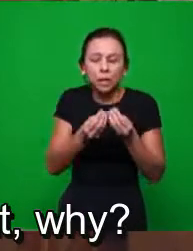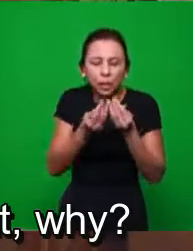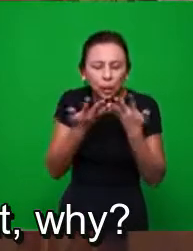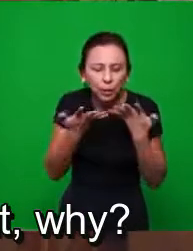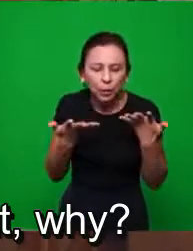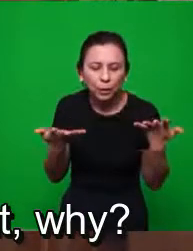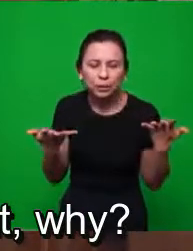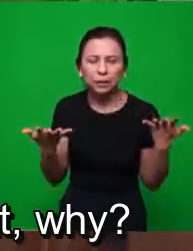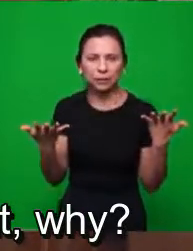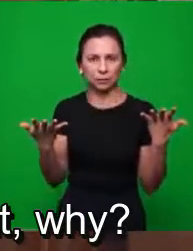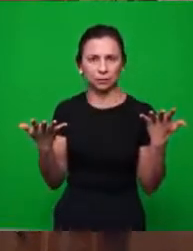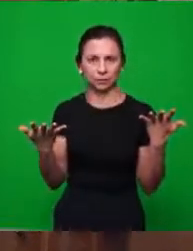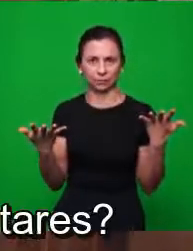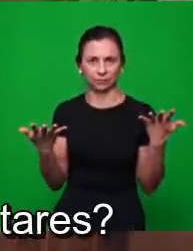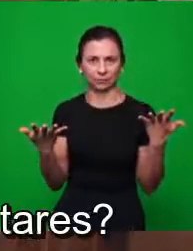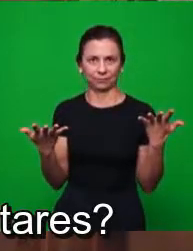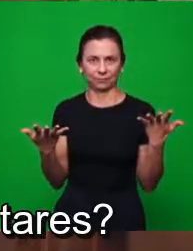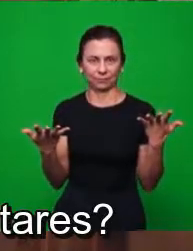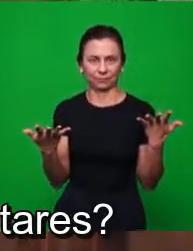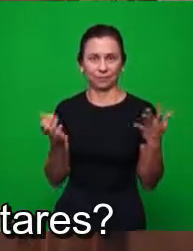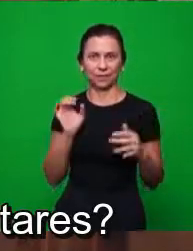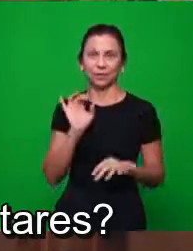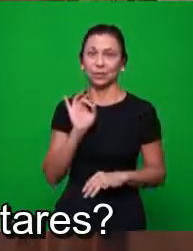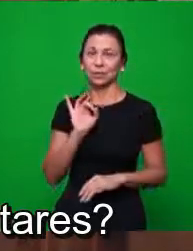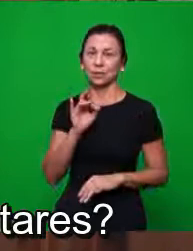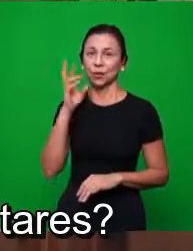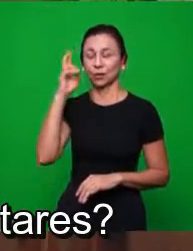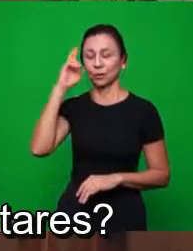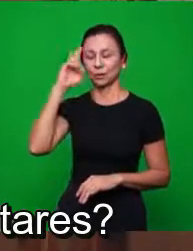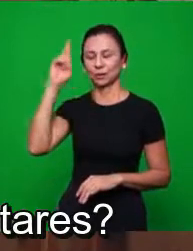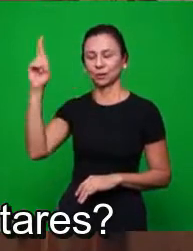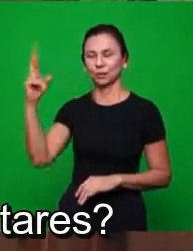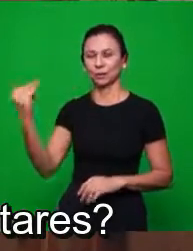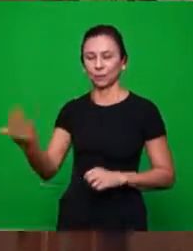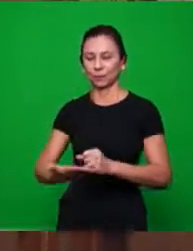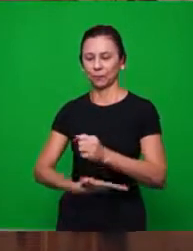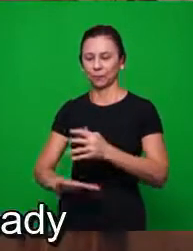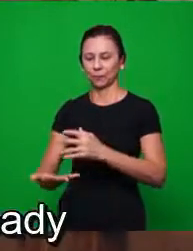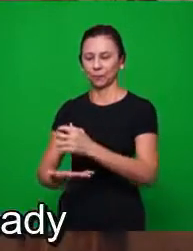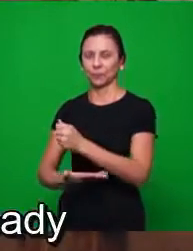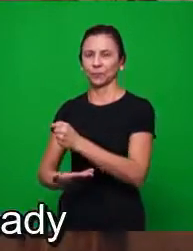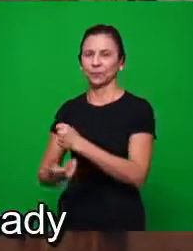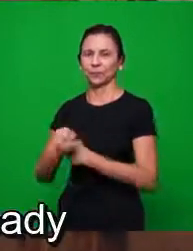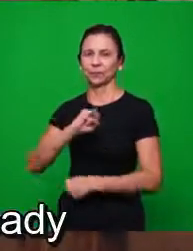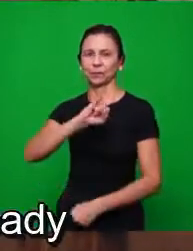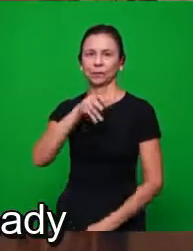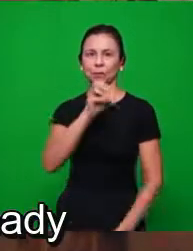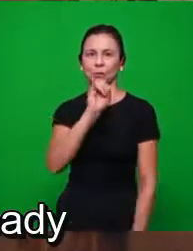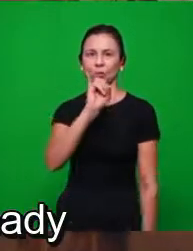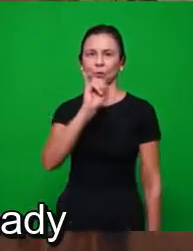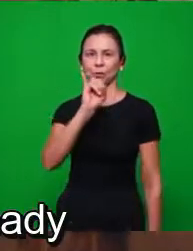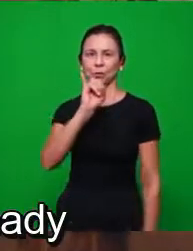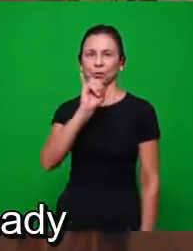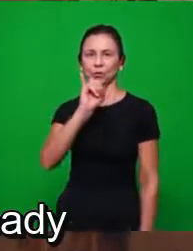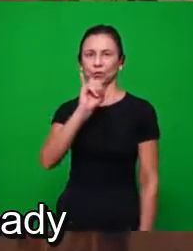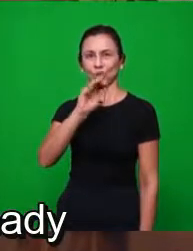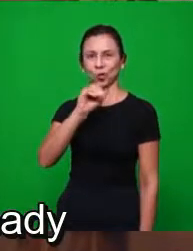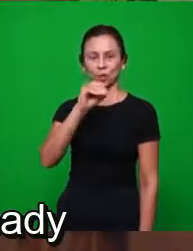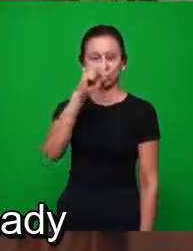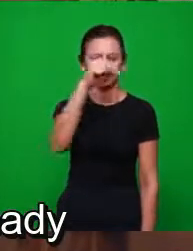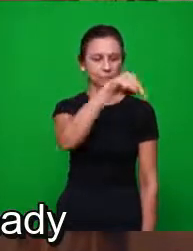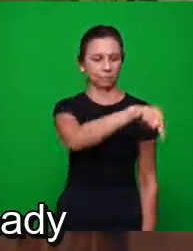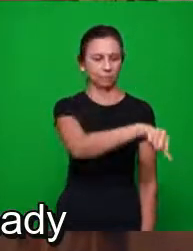Ele vai tirar o trigo. Por quê? O trigo ele vai colher para o celeiro e o joio para o fogo. Está